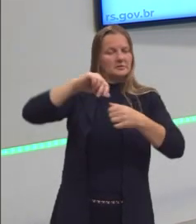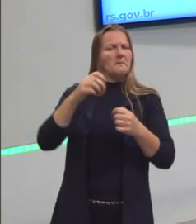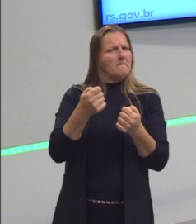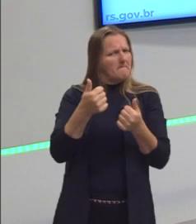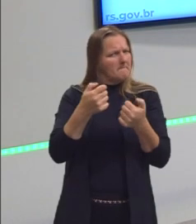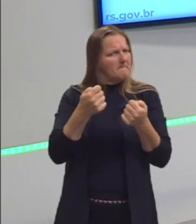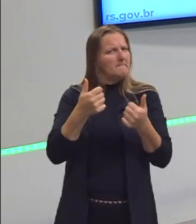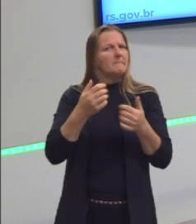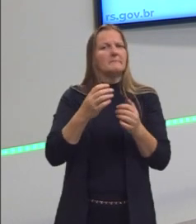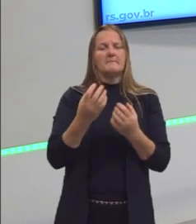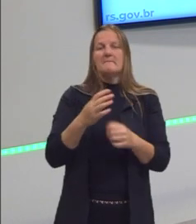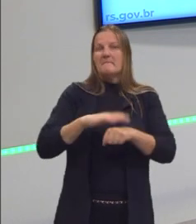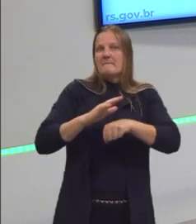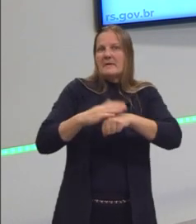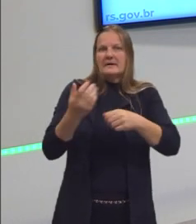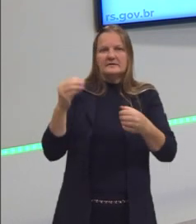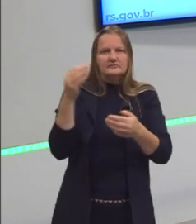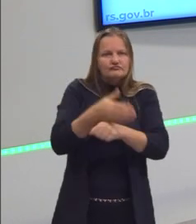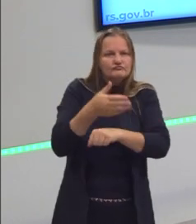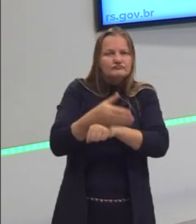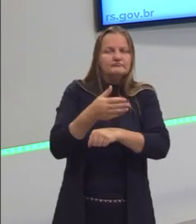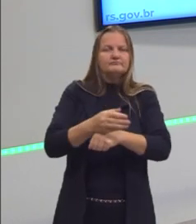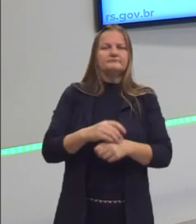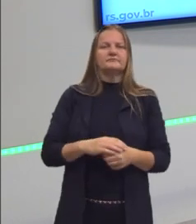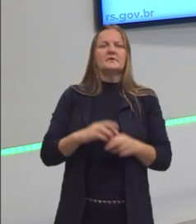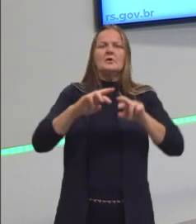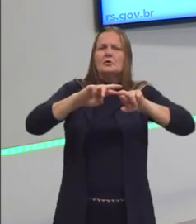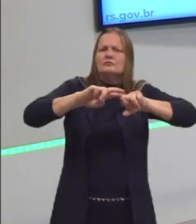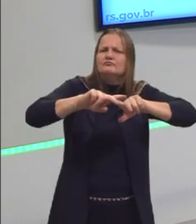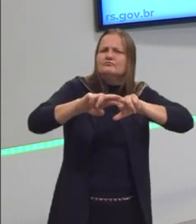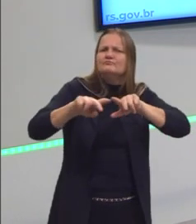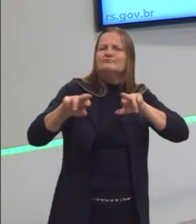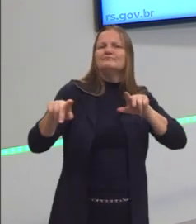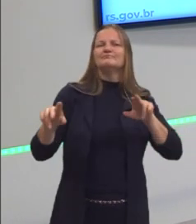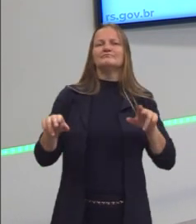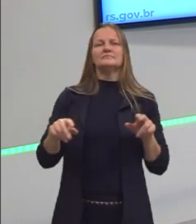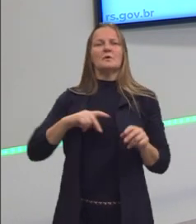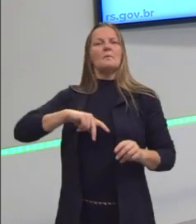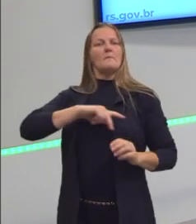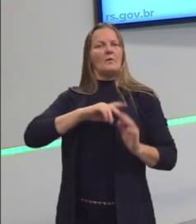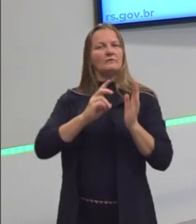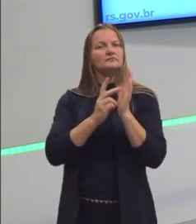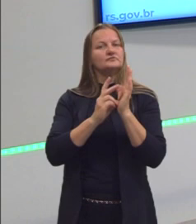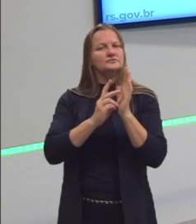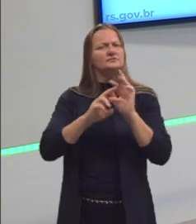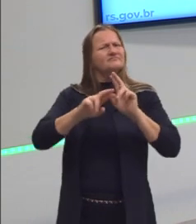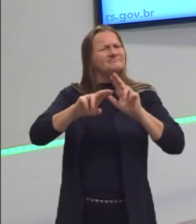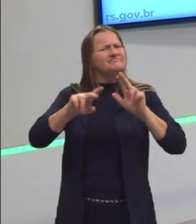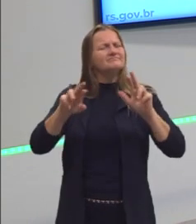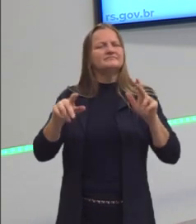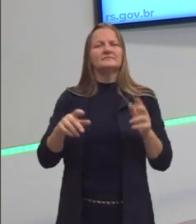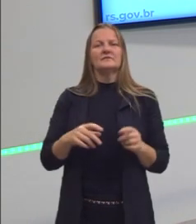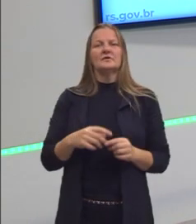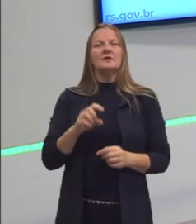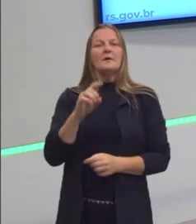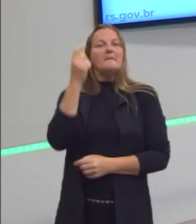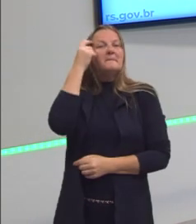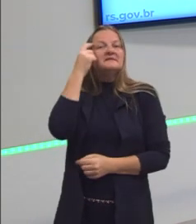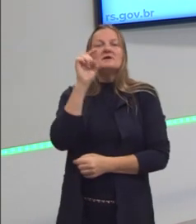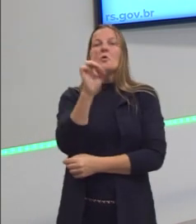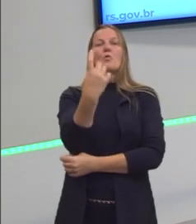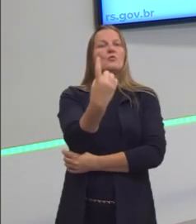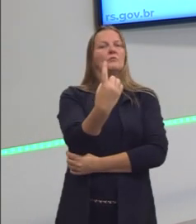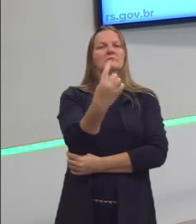E é importante ressaltar essa questão, então, dessa diversidade dos povos indígenas, que a gente vê, às vezes, eles como um povo só.